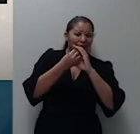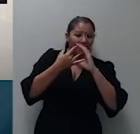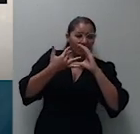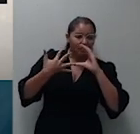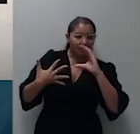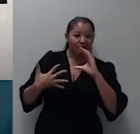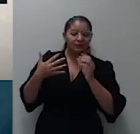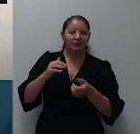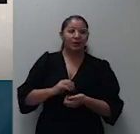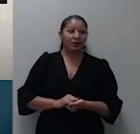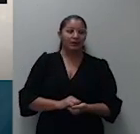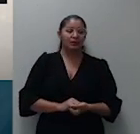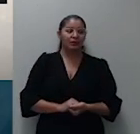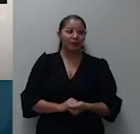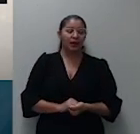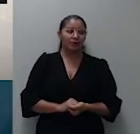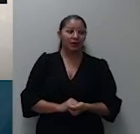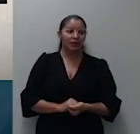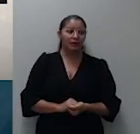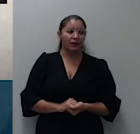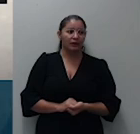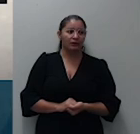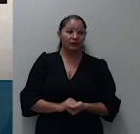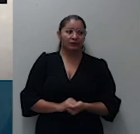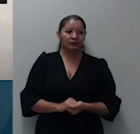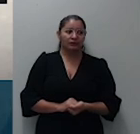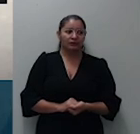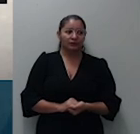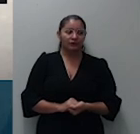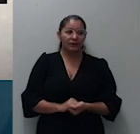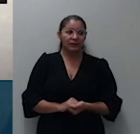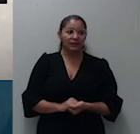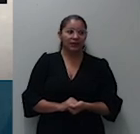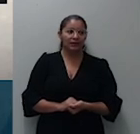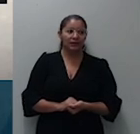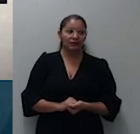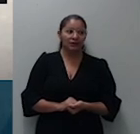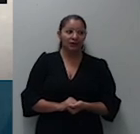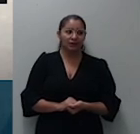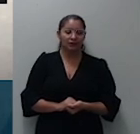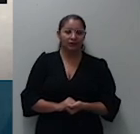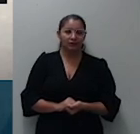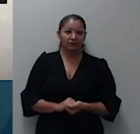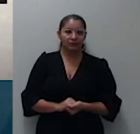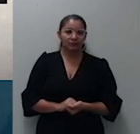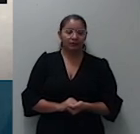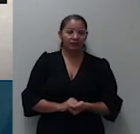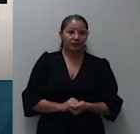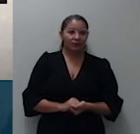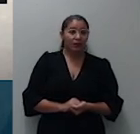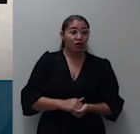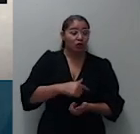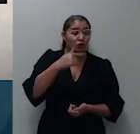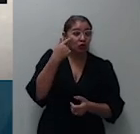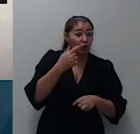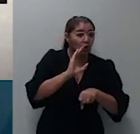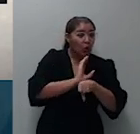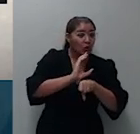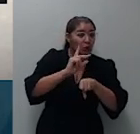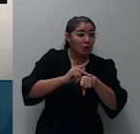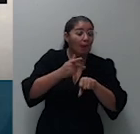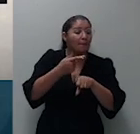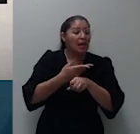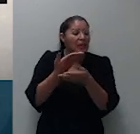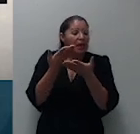crianças autorizava e impunha nos termos do 1634 7 do código civil a promover a contratação de